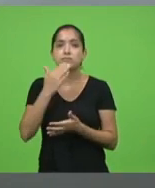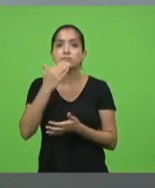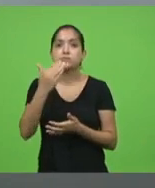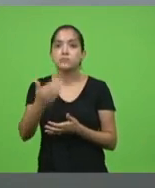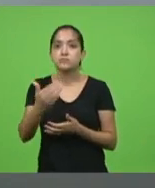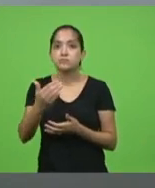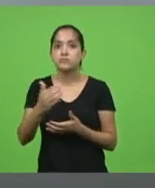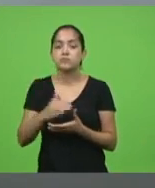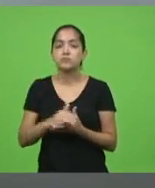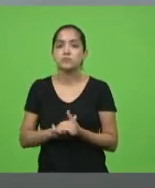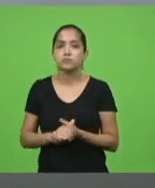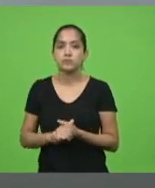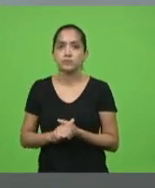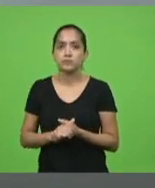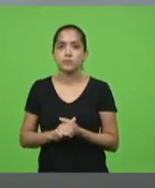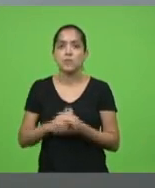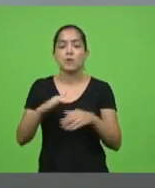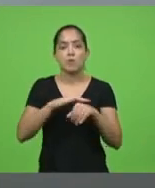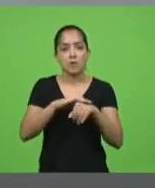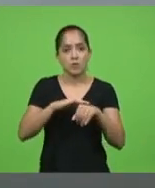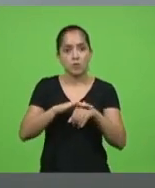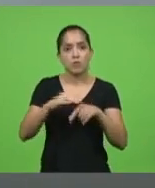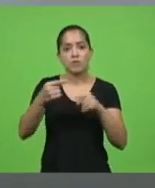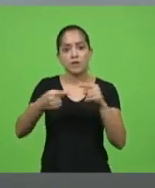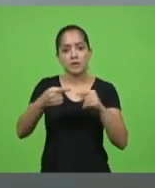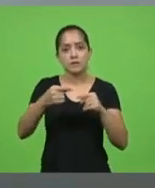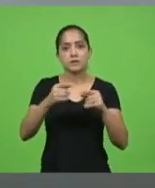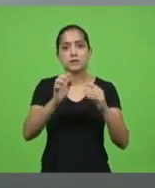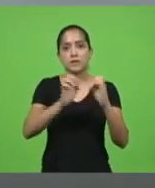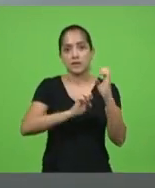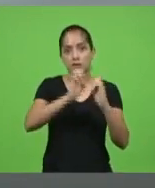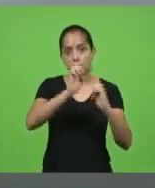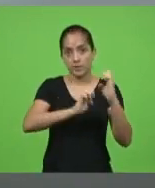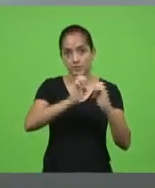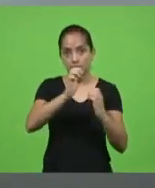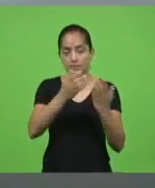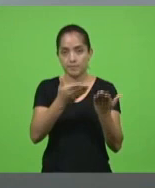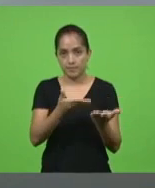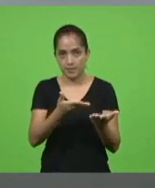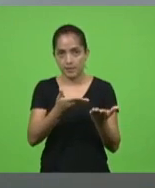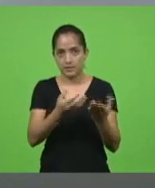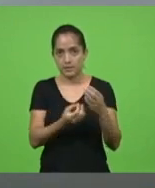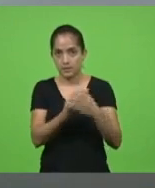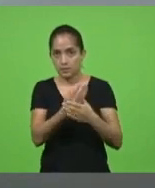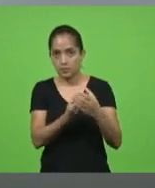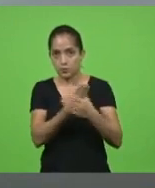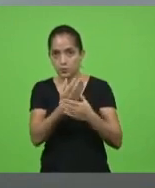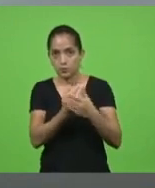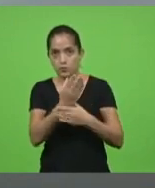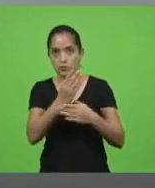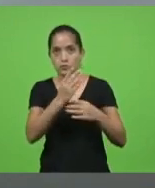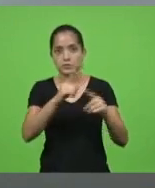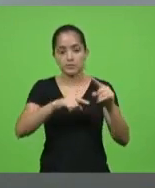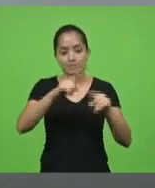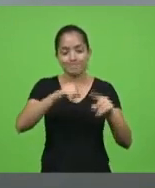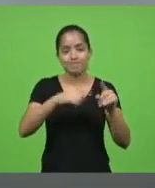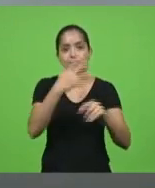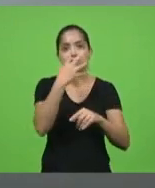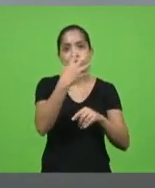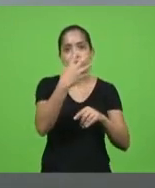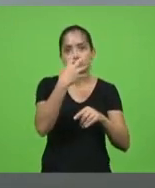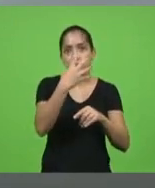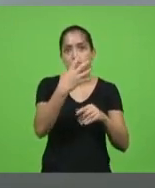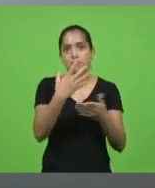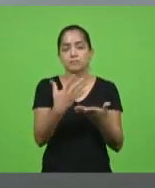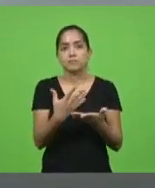para que houvesse uma conversa entre uma empresa que produz respiradores a Leistum do